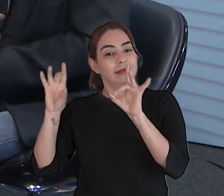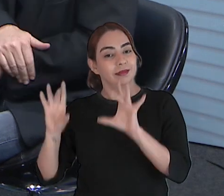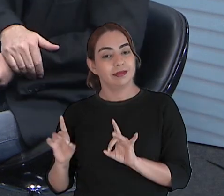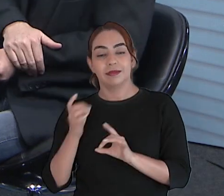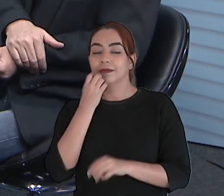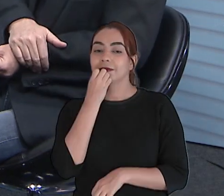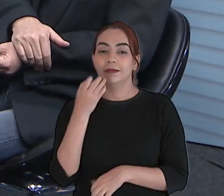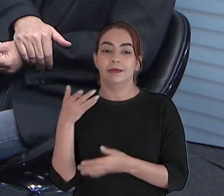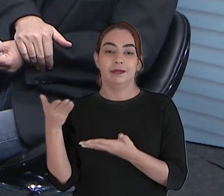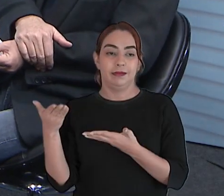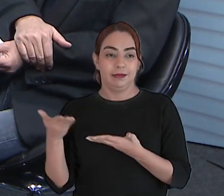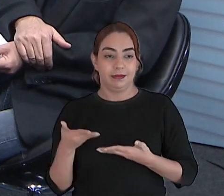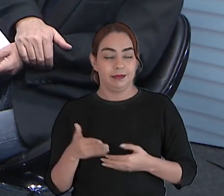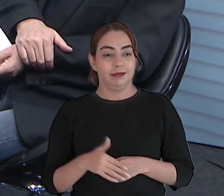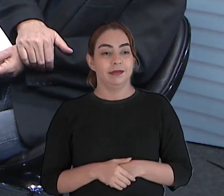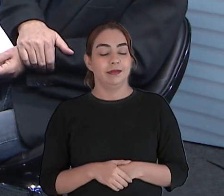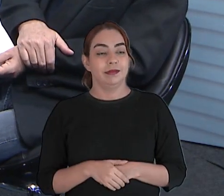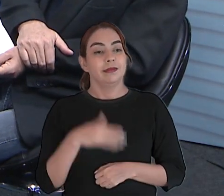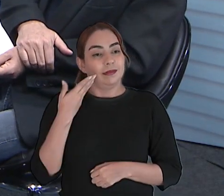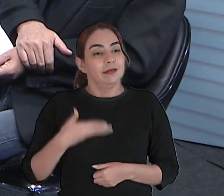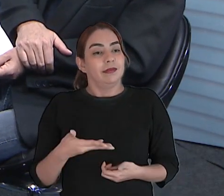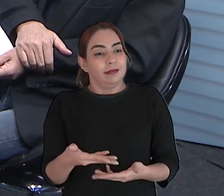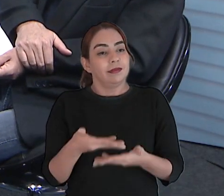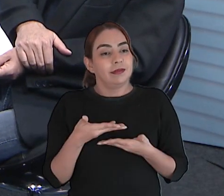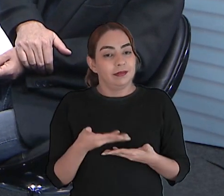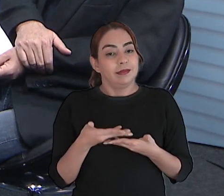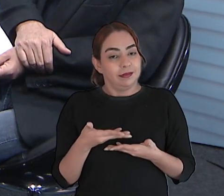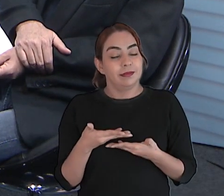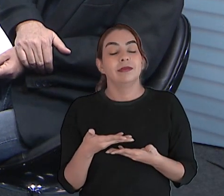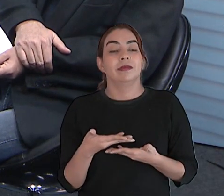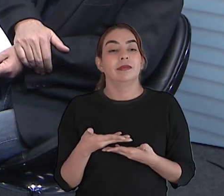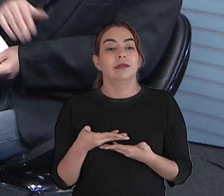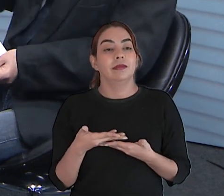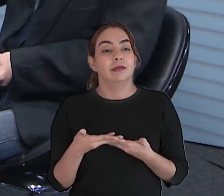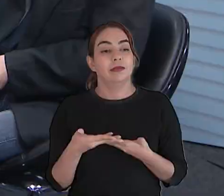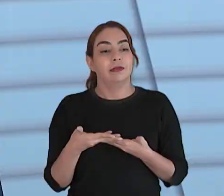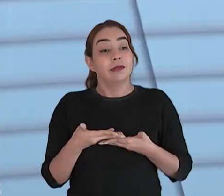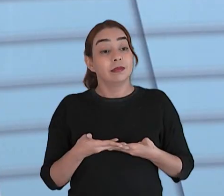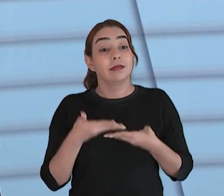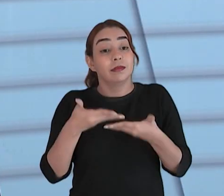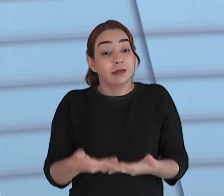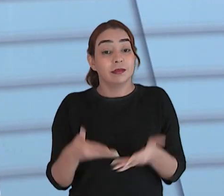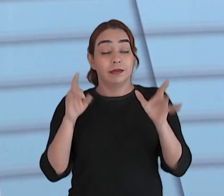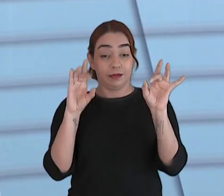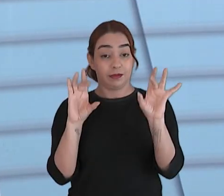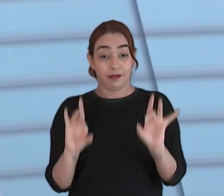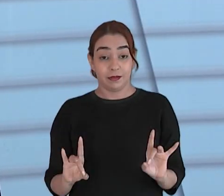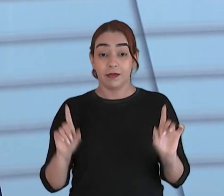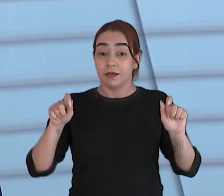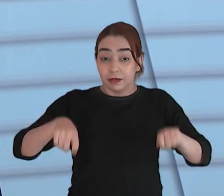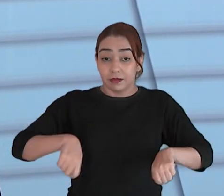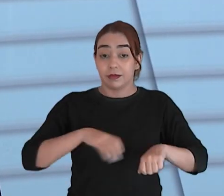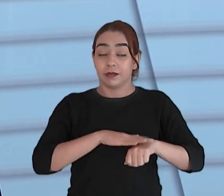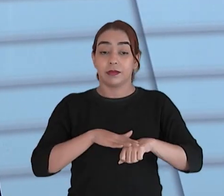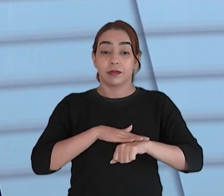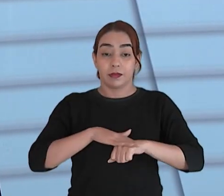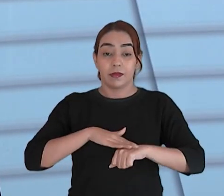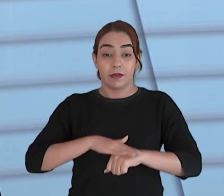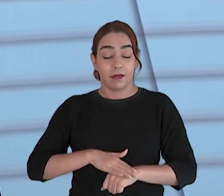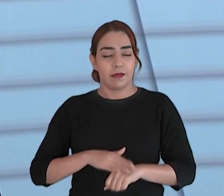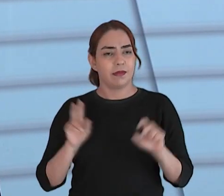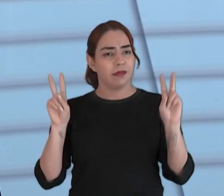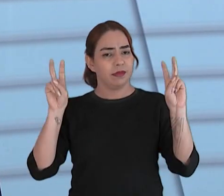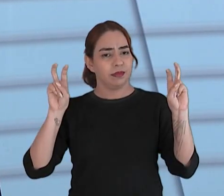muito bem-vindo. Renato, eu que agradeço a você por essa oportunidade de estar aqui no seu programa. Esse programa que